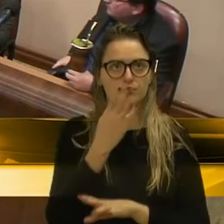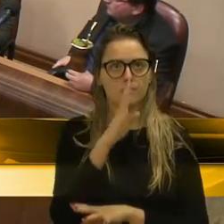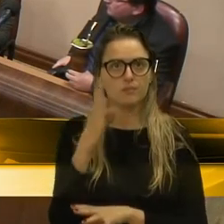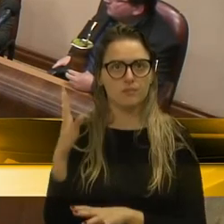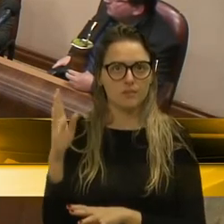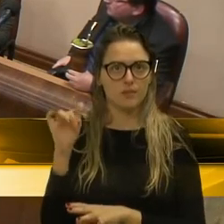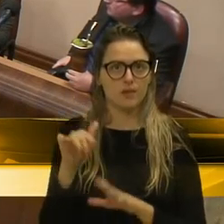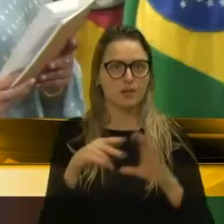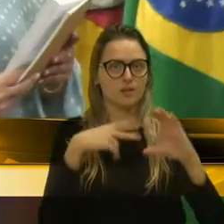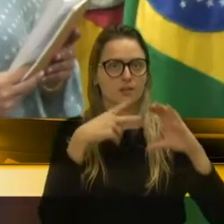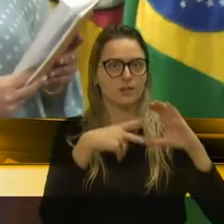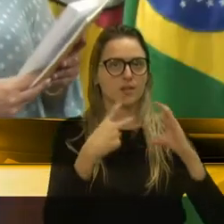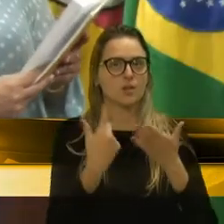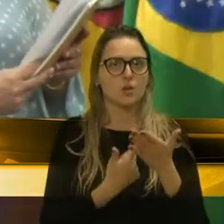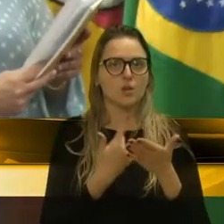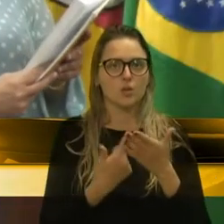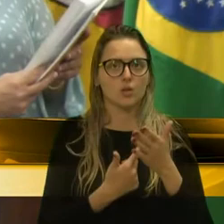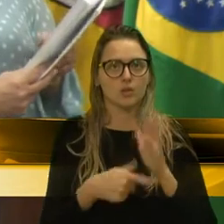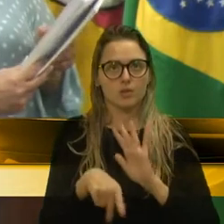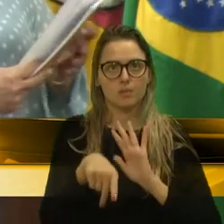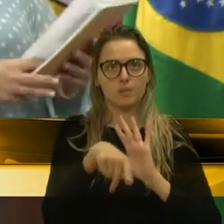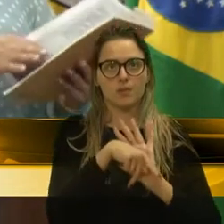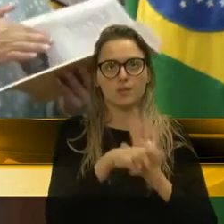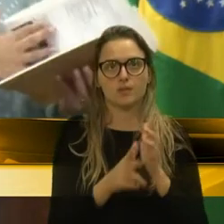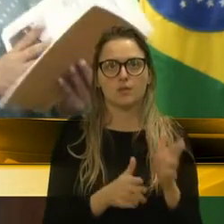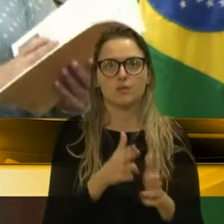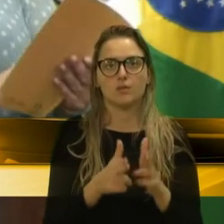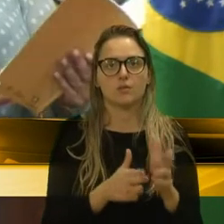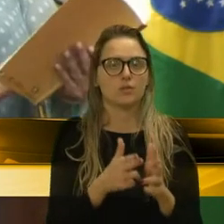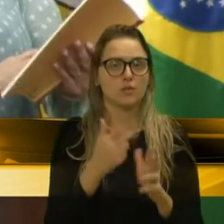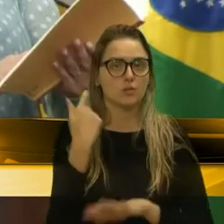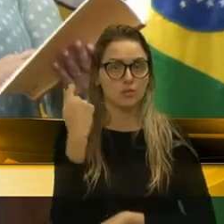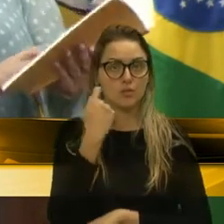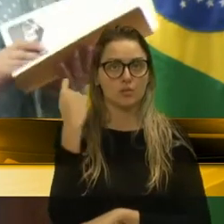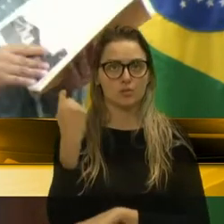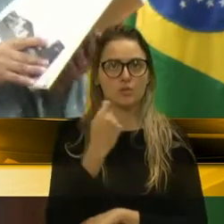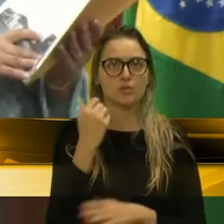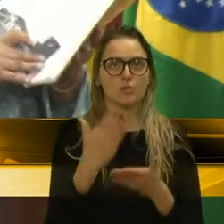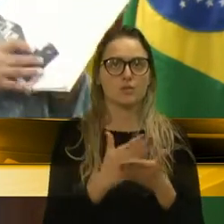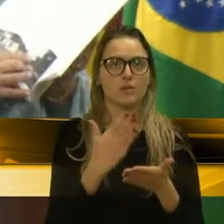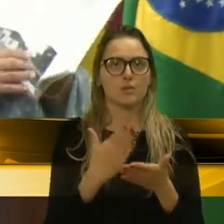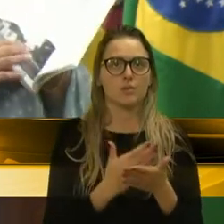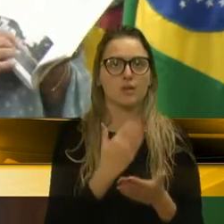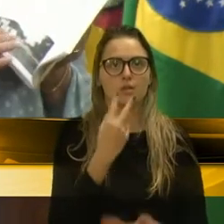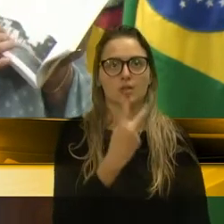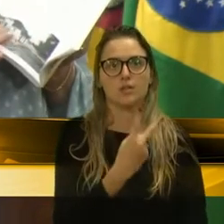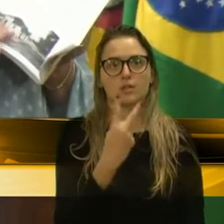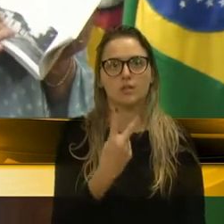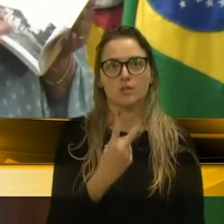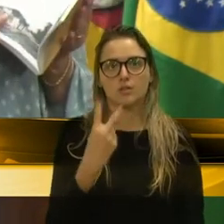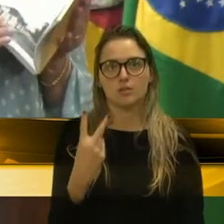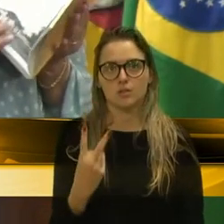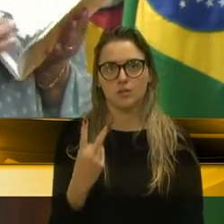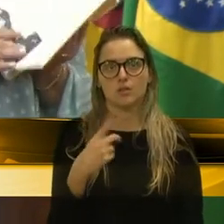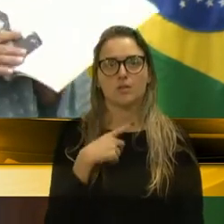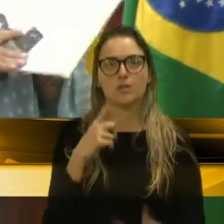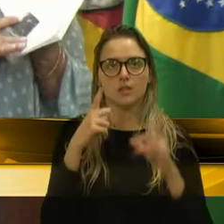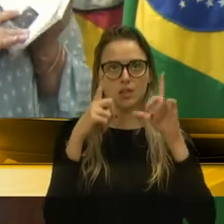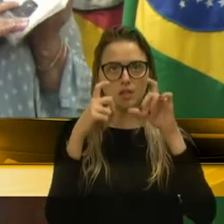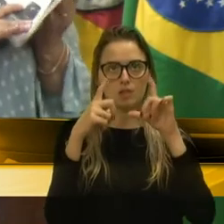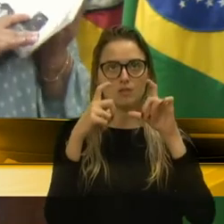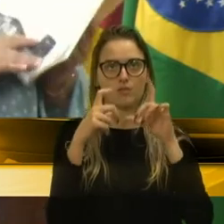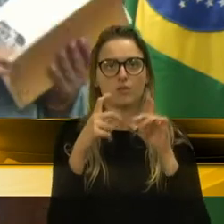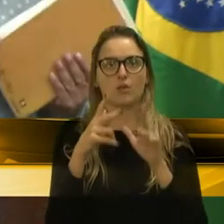Câmara o livro Patrimônio Ferroviário do Rio Grande do Sul e, na página 222, tem a foto